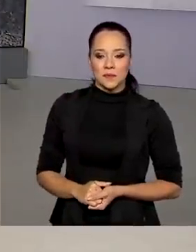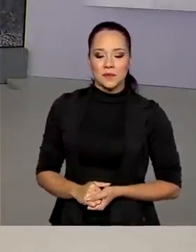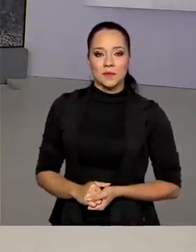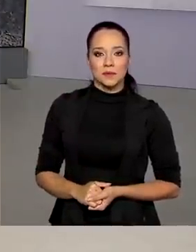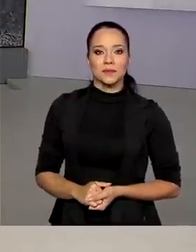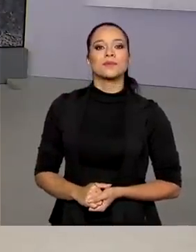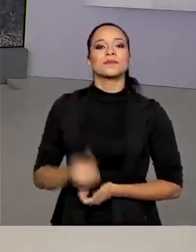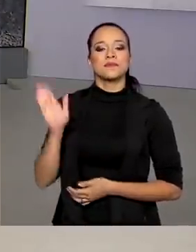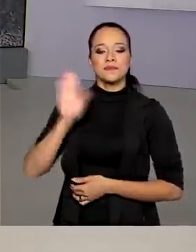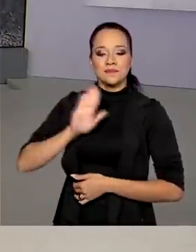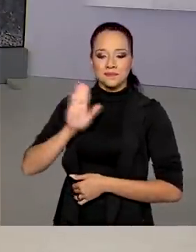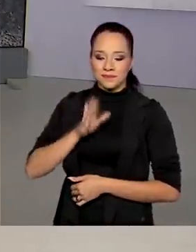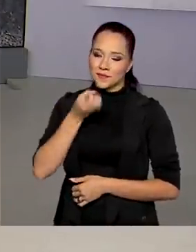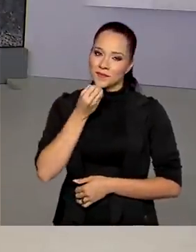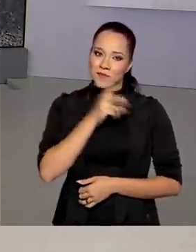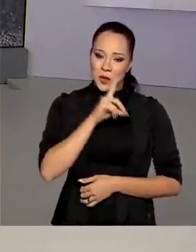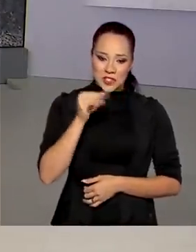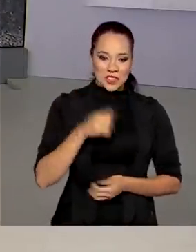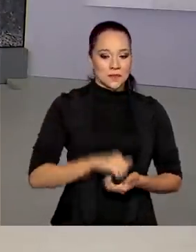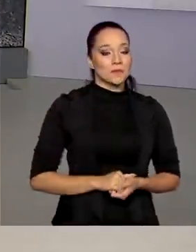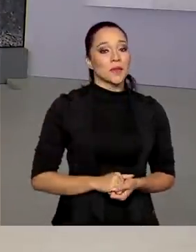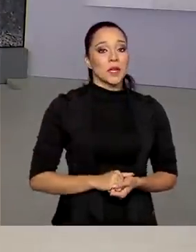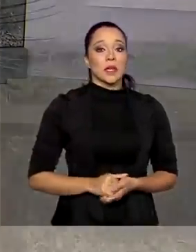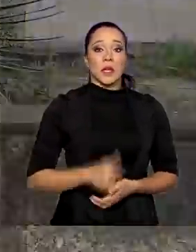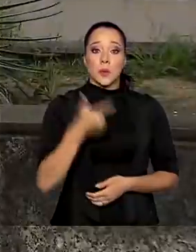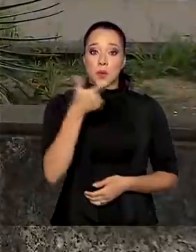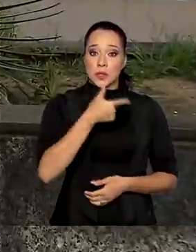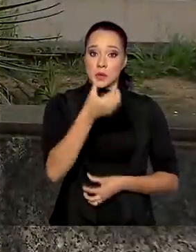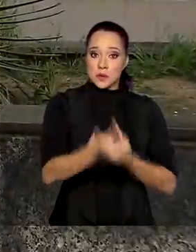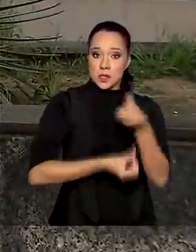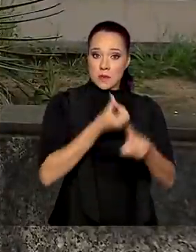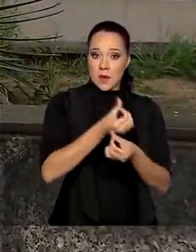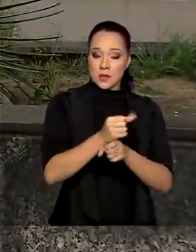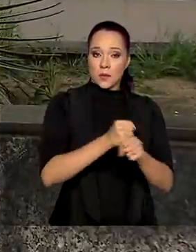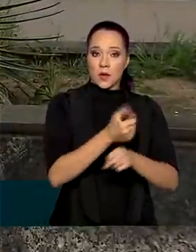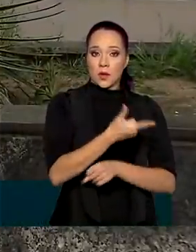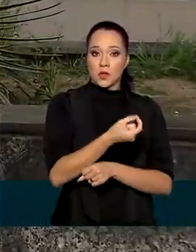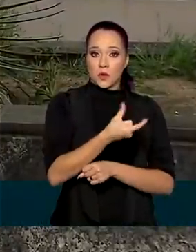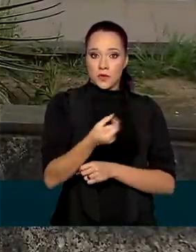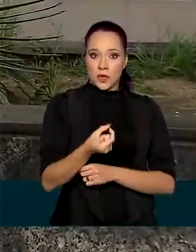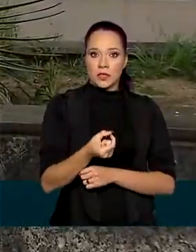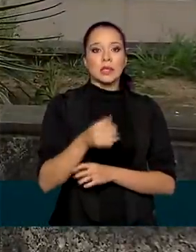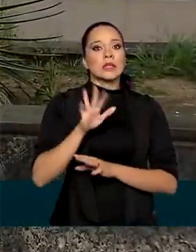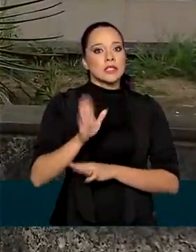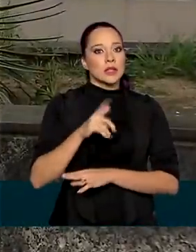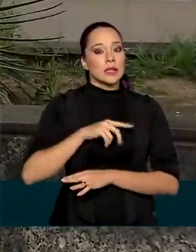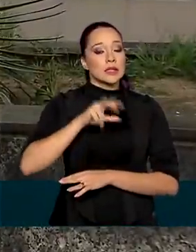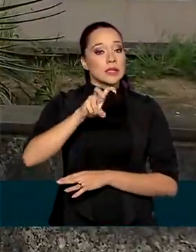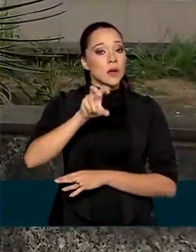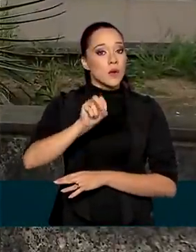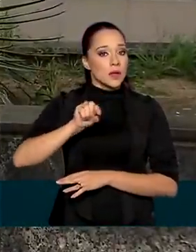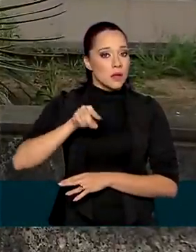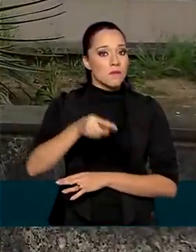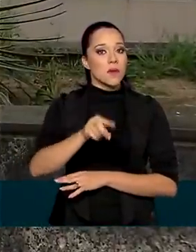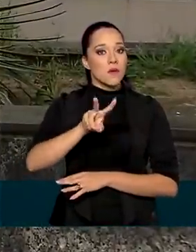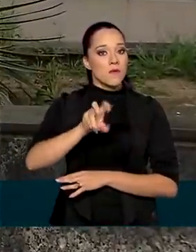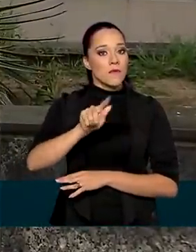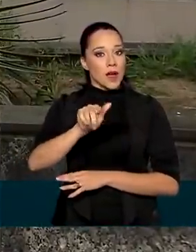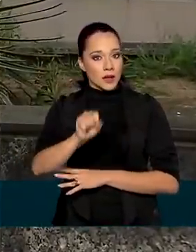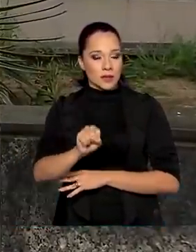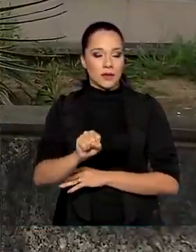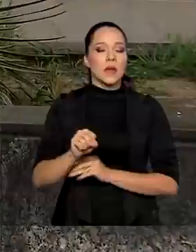Oi Renata, bom dia. Para o segundo semestre de 2020, há 50 mil vagas para 4